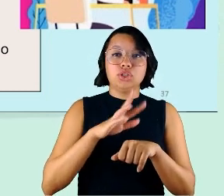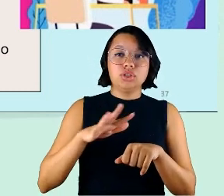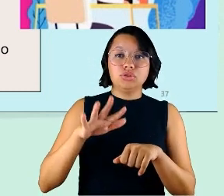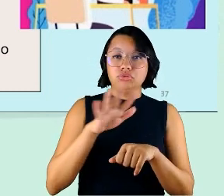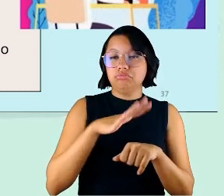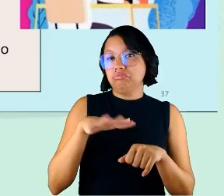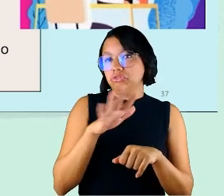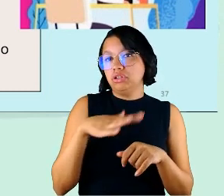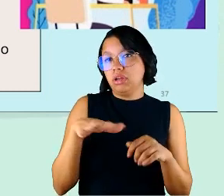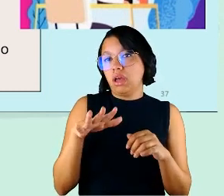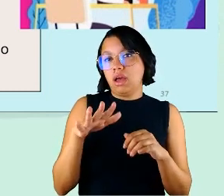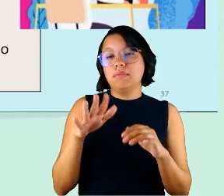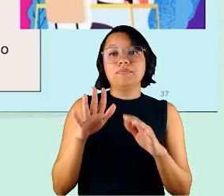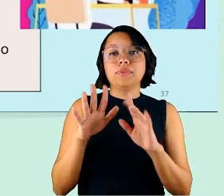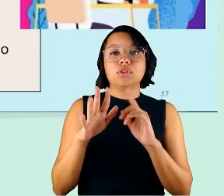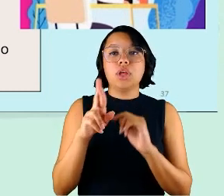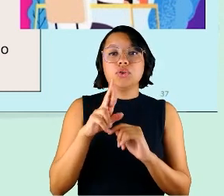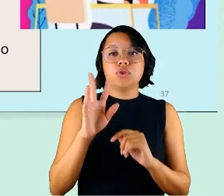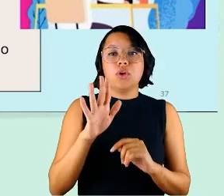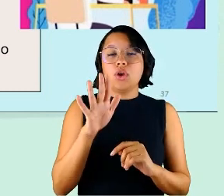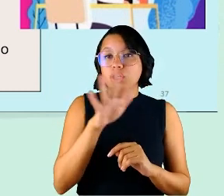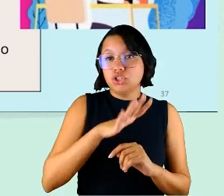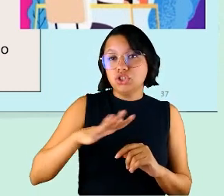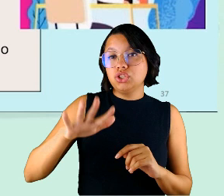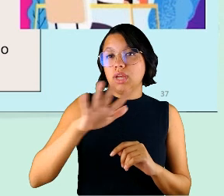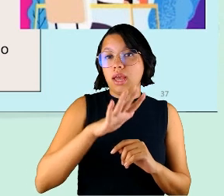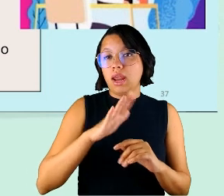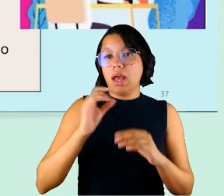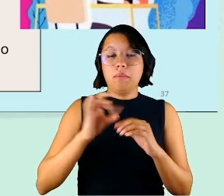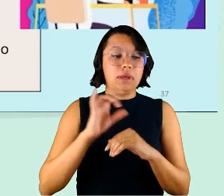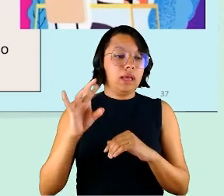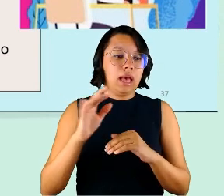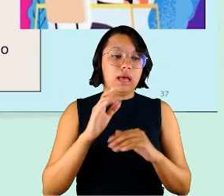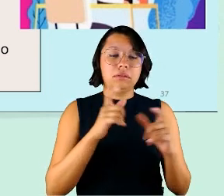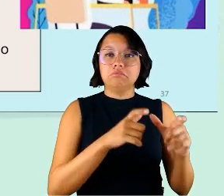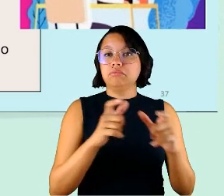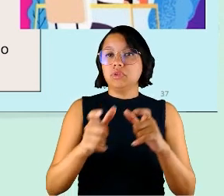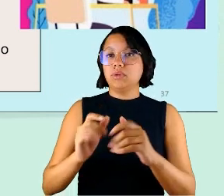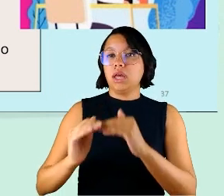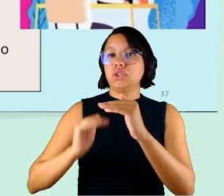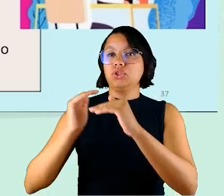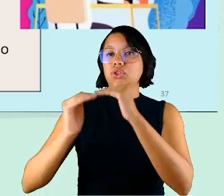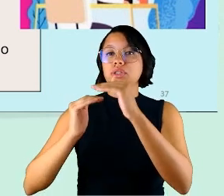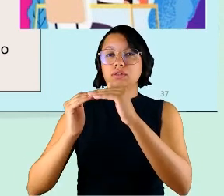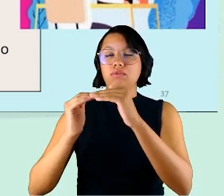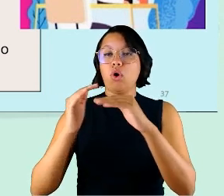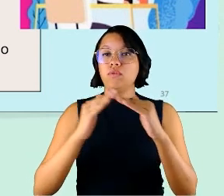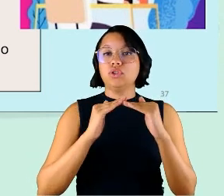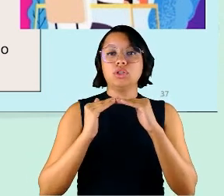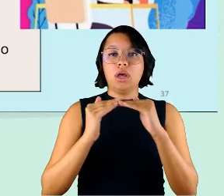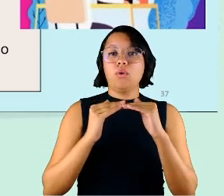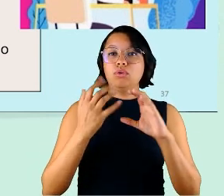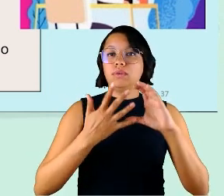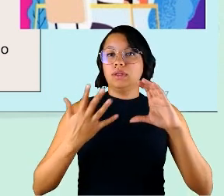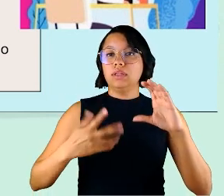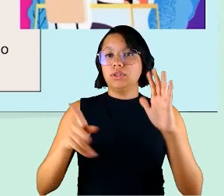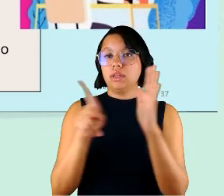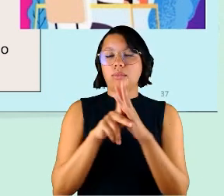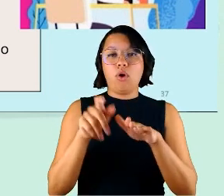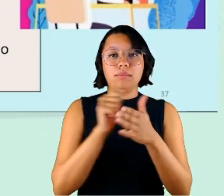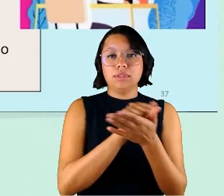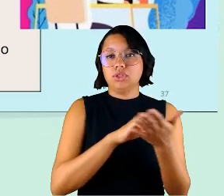desenvolve esse modelo de acordo com as características das suas atividades